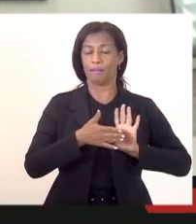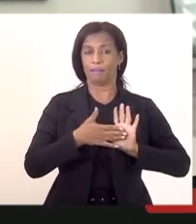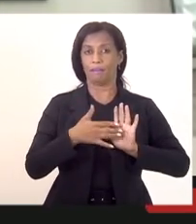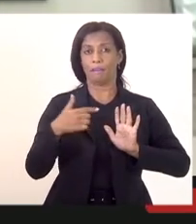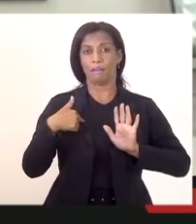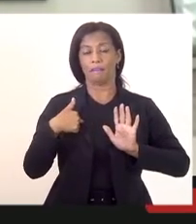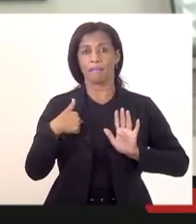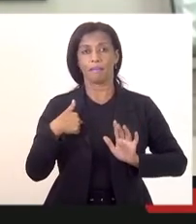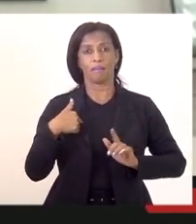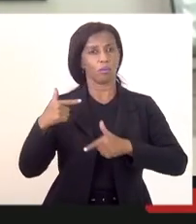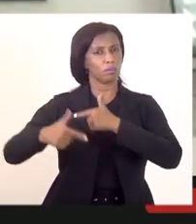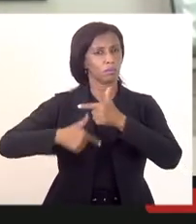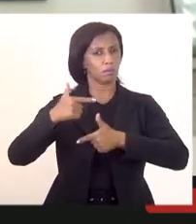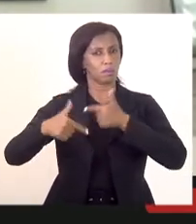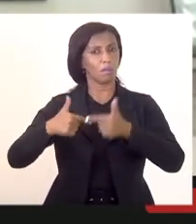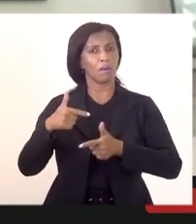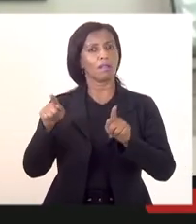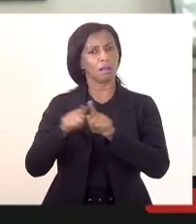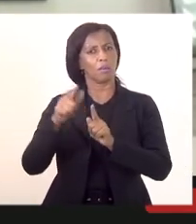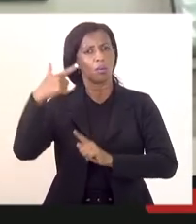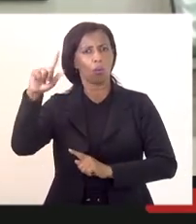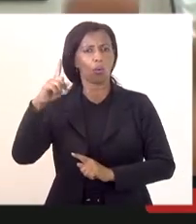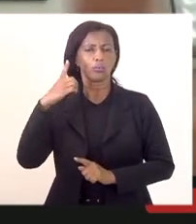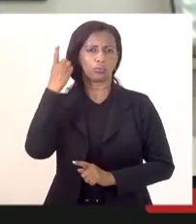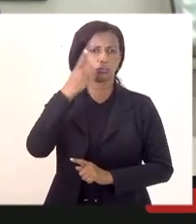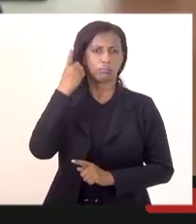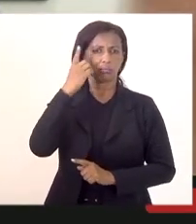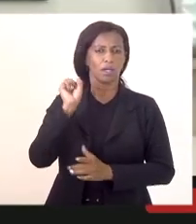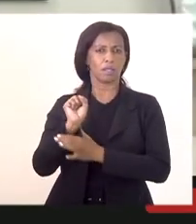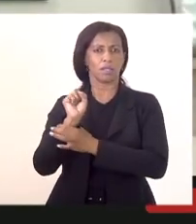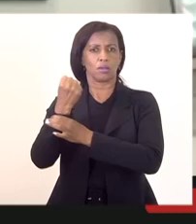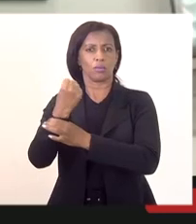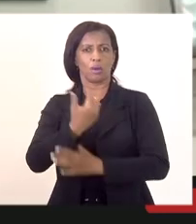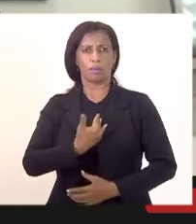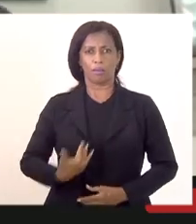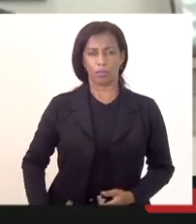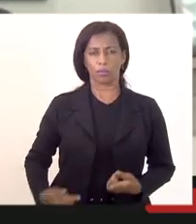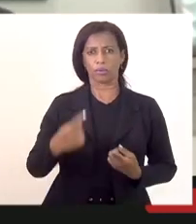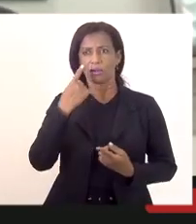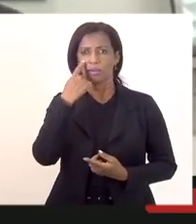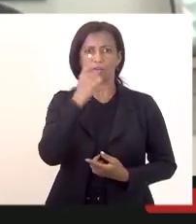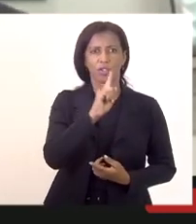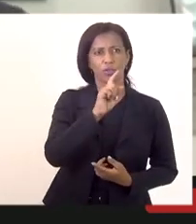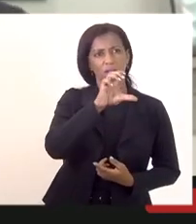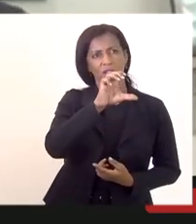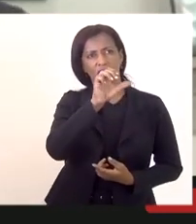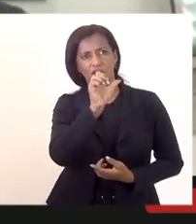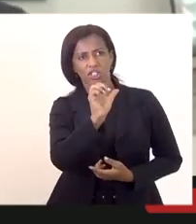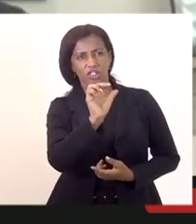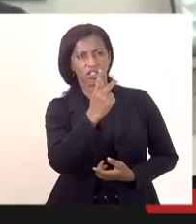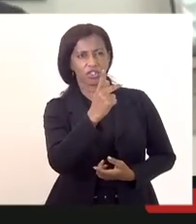deputados também na casa, aqueles relacionados à segurança pública, veja aqui Charles Batista, Marcelo Dino,